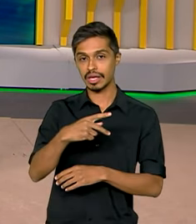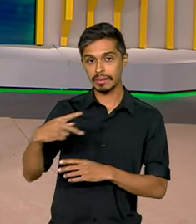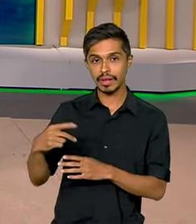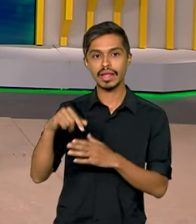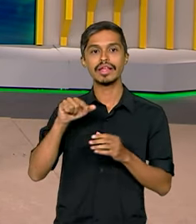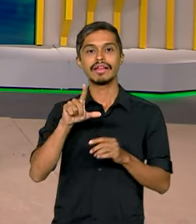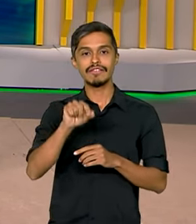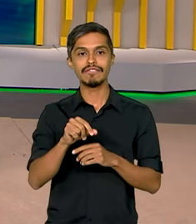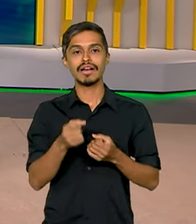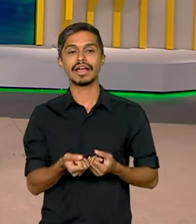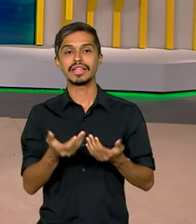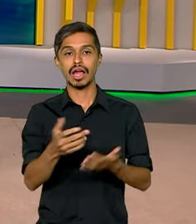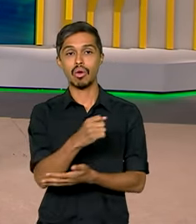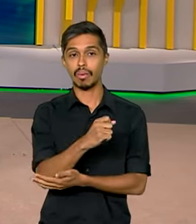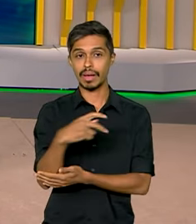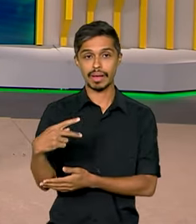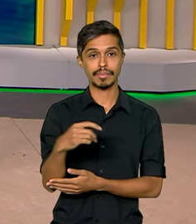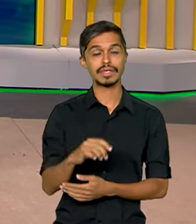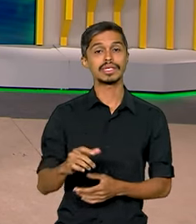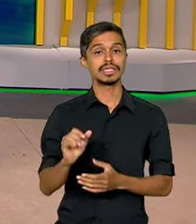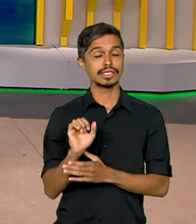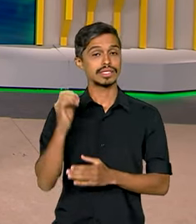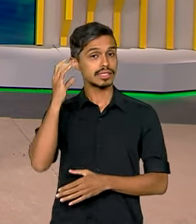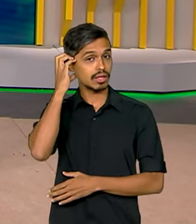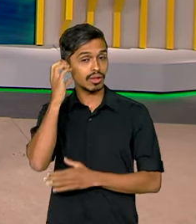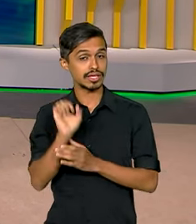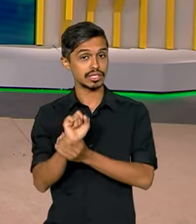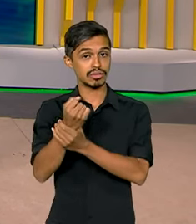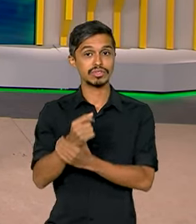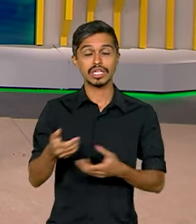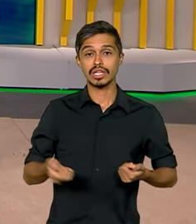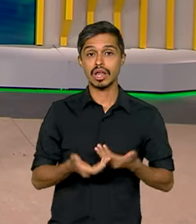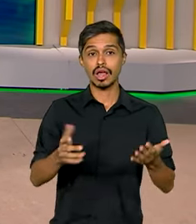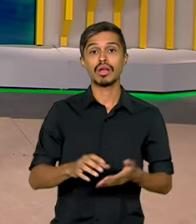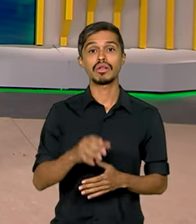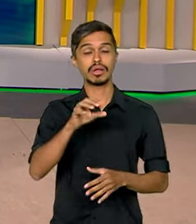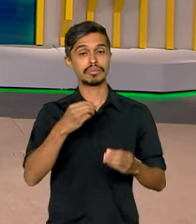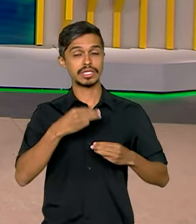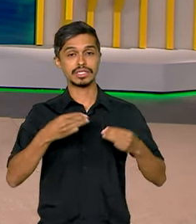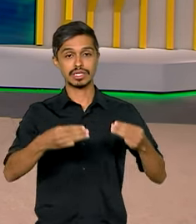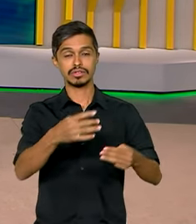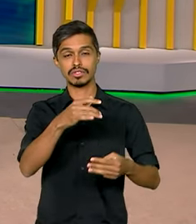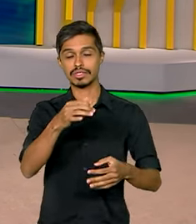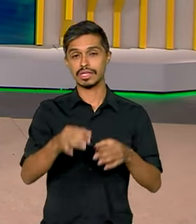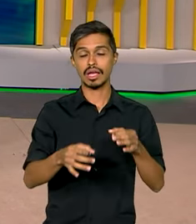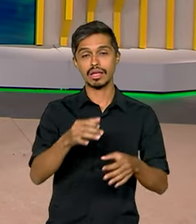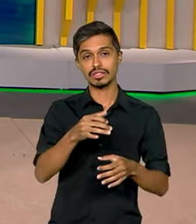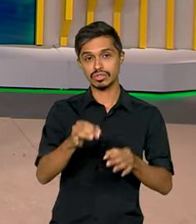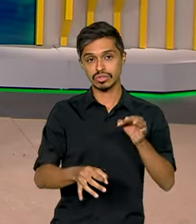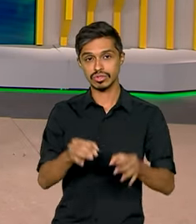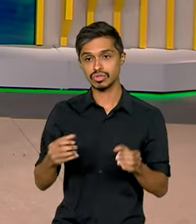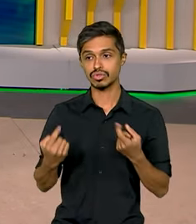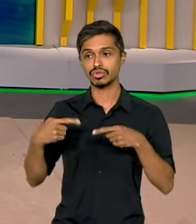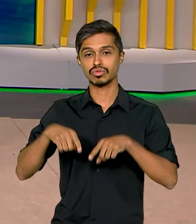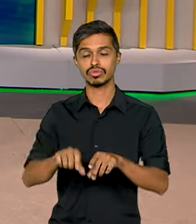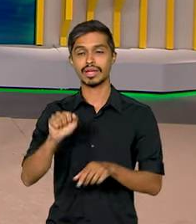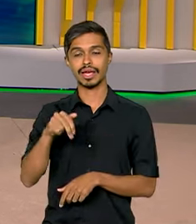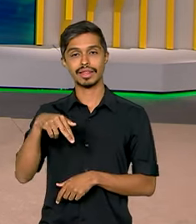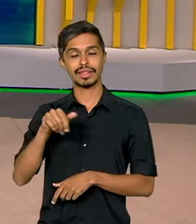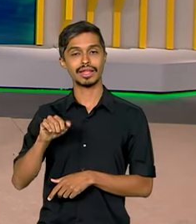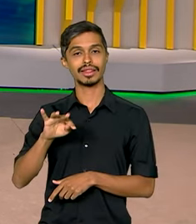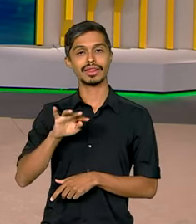Celular Seguro, que foi lançado hoje pelo Ministério da Justiça em parceria com a Anatel. A meta é evitar